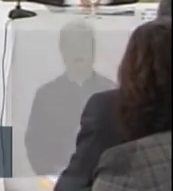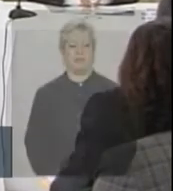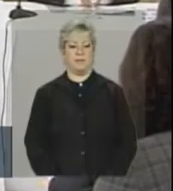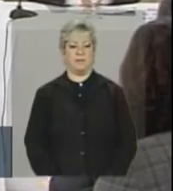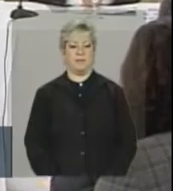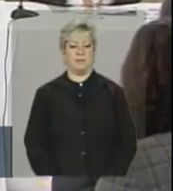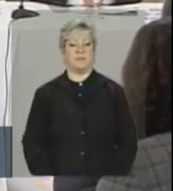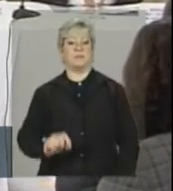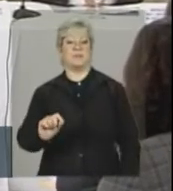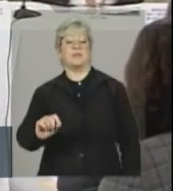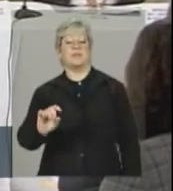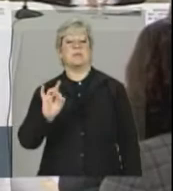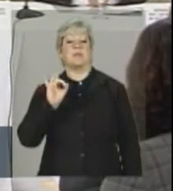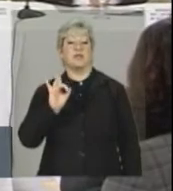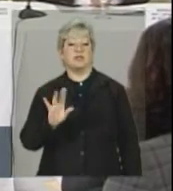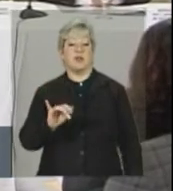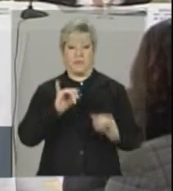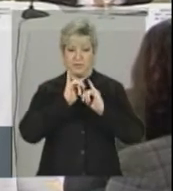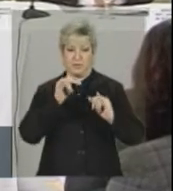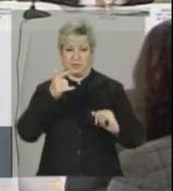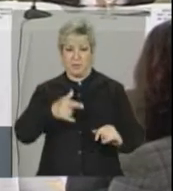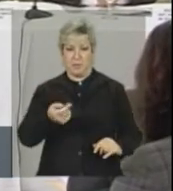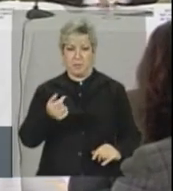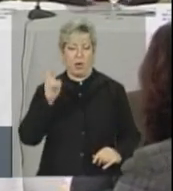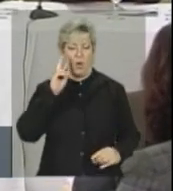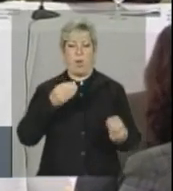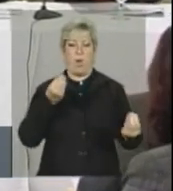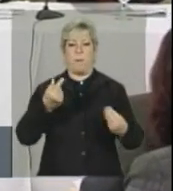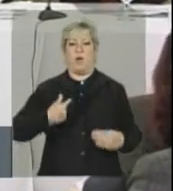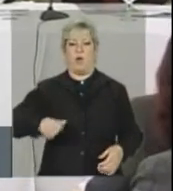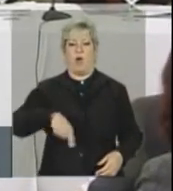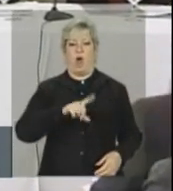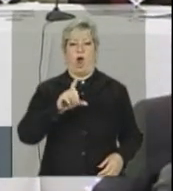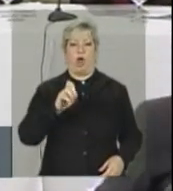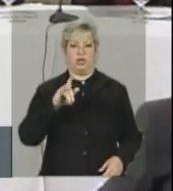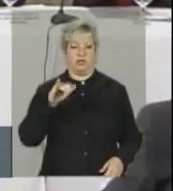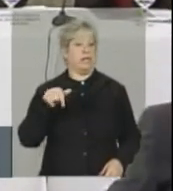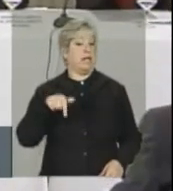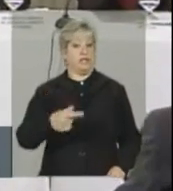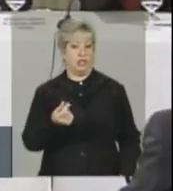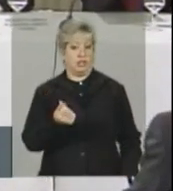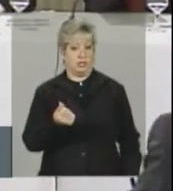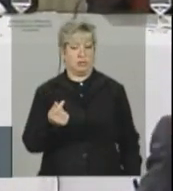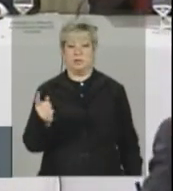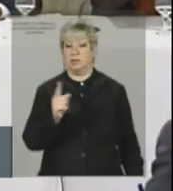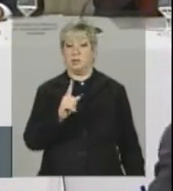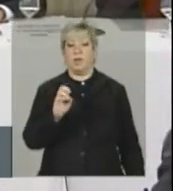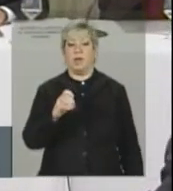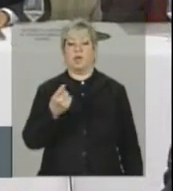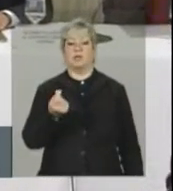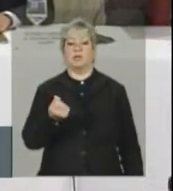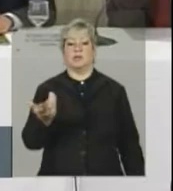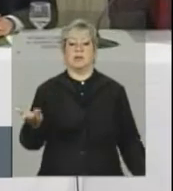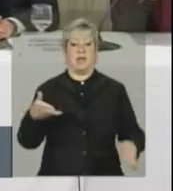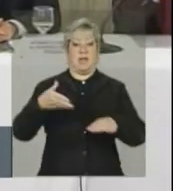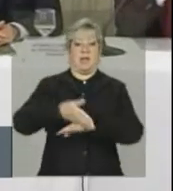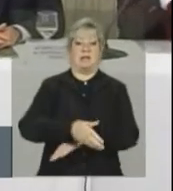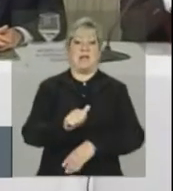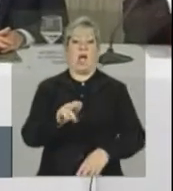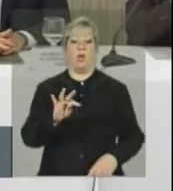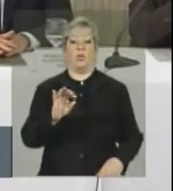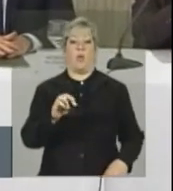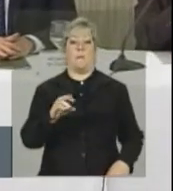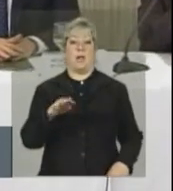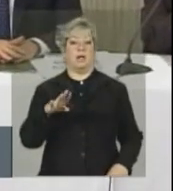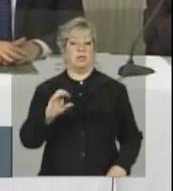Então, só retomando um pouco como que era a nossa lógica, esse dinheiro não é um dinheiro que entra automaticamente só